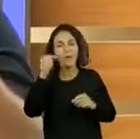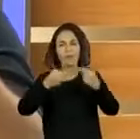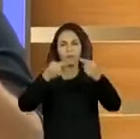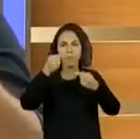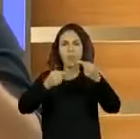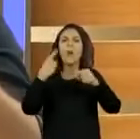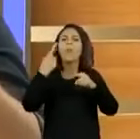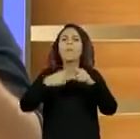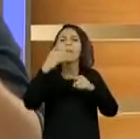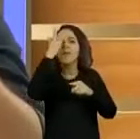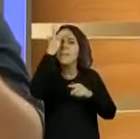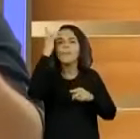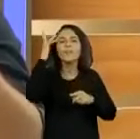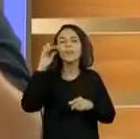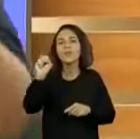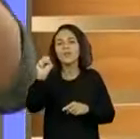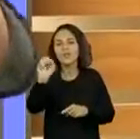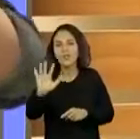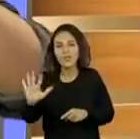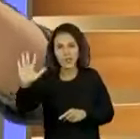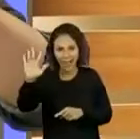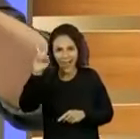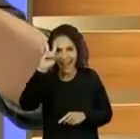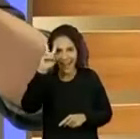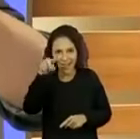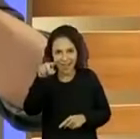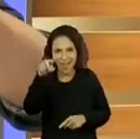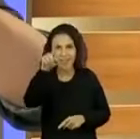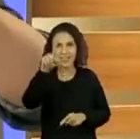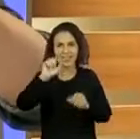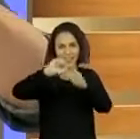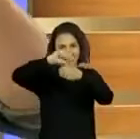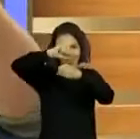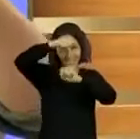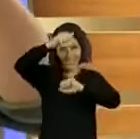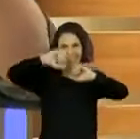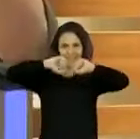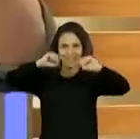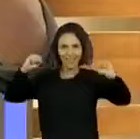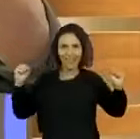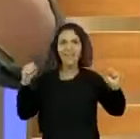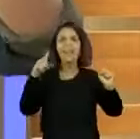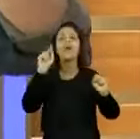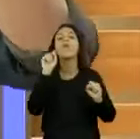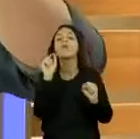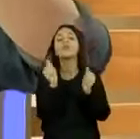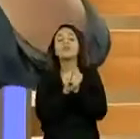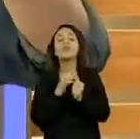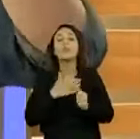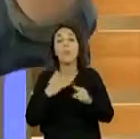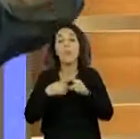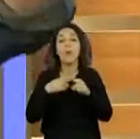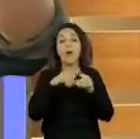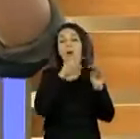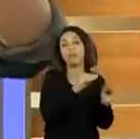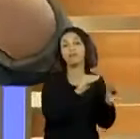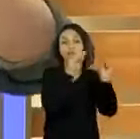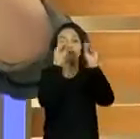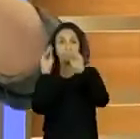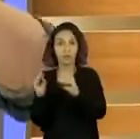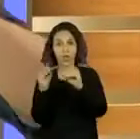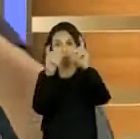principalmente na região sudeste, lembram da região sudeste que vocês fizeram uma apinha para o Rodrigo? Estavam exatamente porque migraram, saíram de